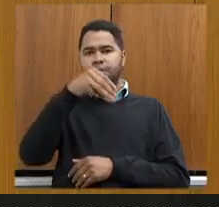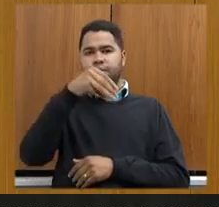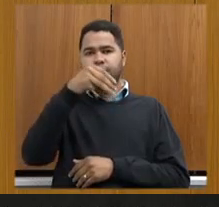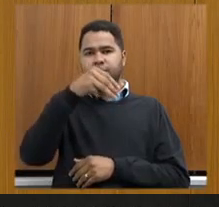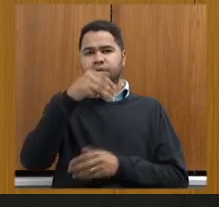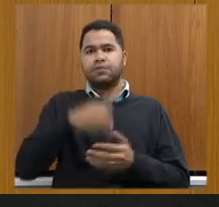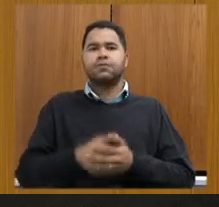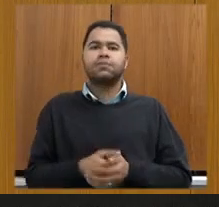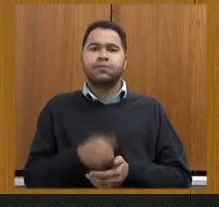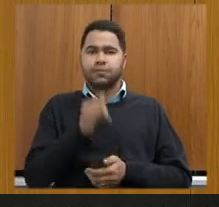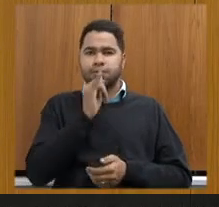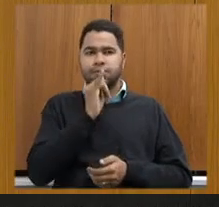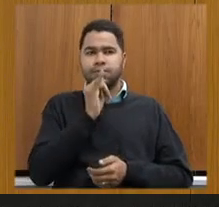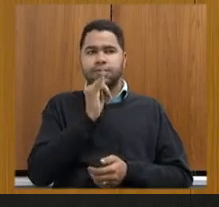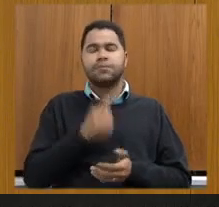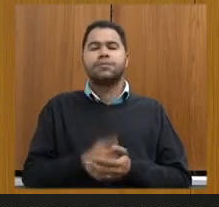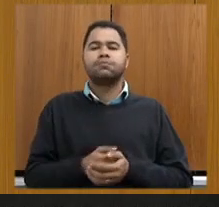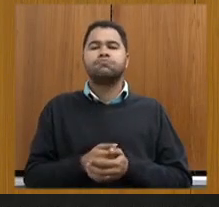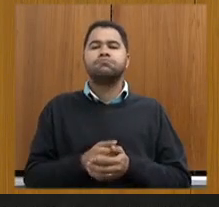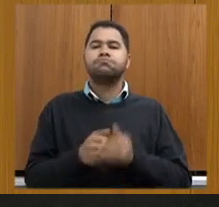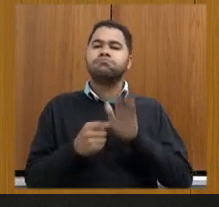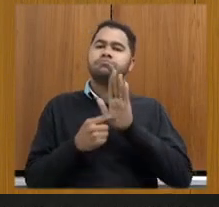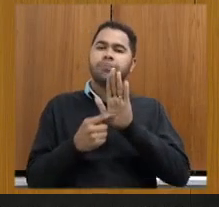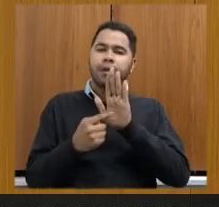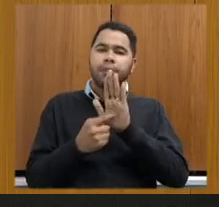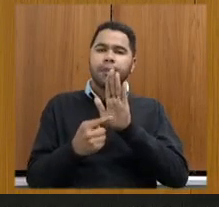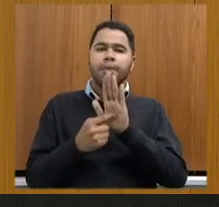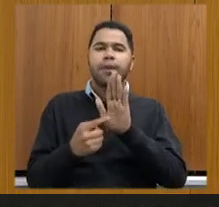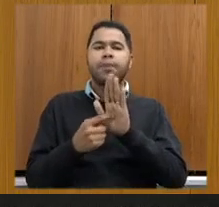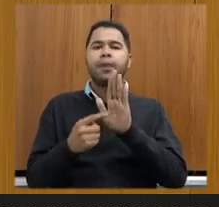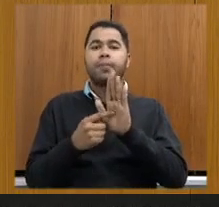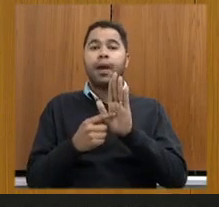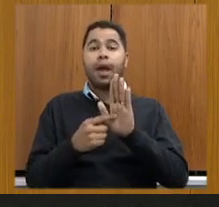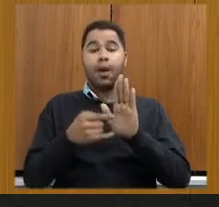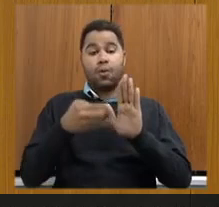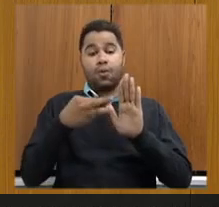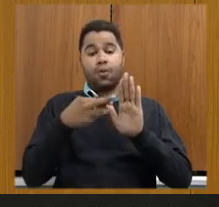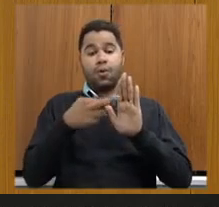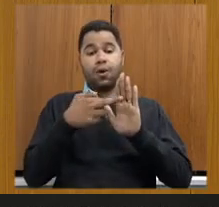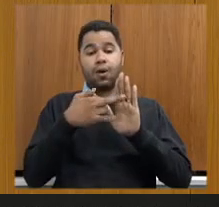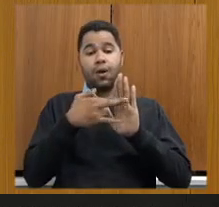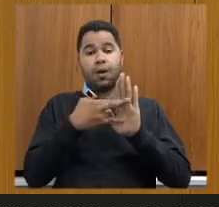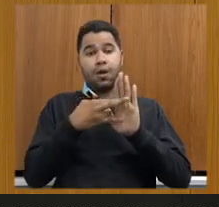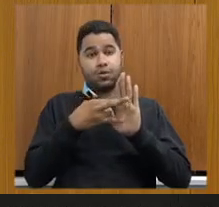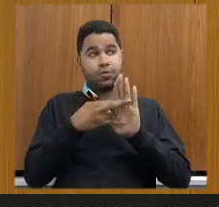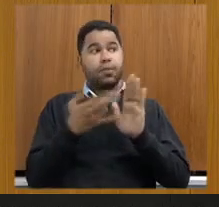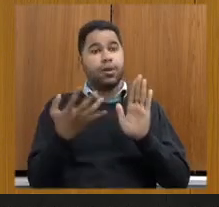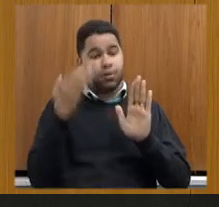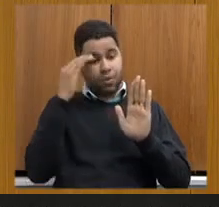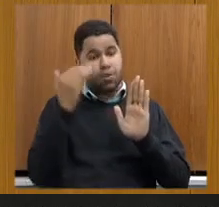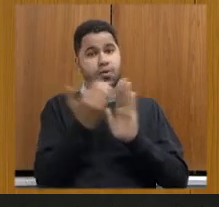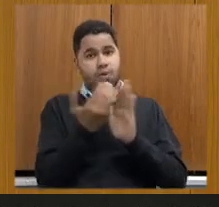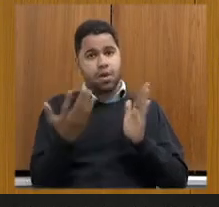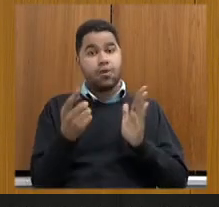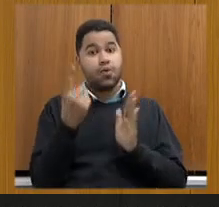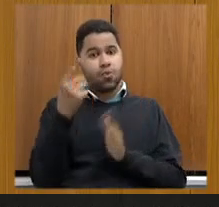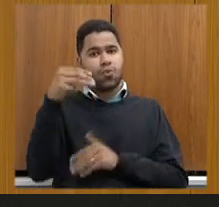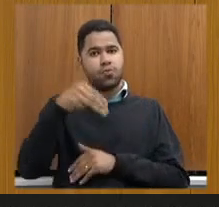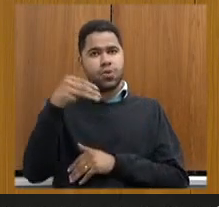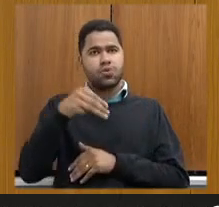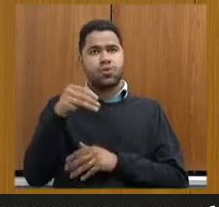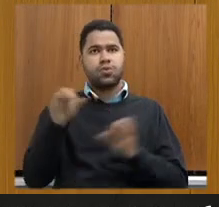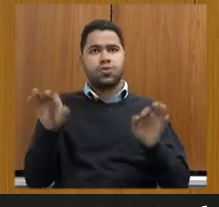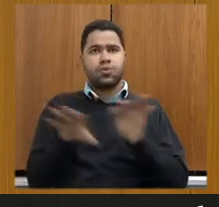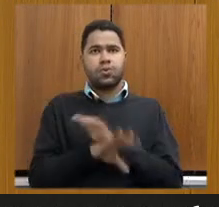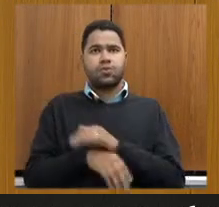vossa excelência, se tiver algumas colocações obedecendo ao regimento interno. Então, eu peço ao senhor para ter esse entendimento e só tem mais um minuto para